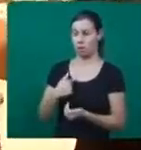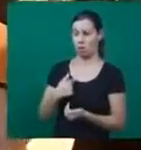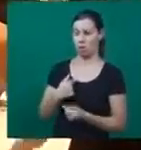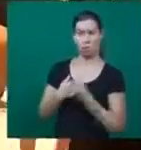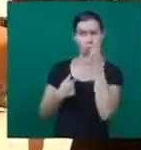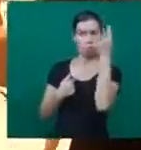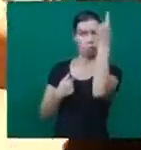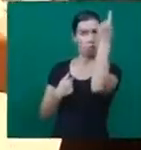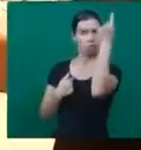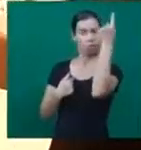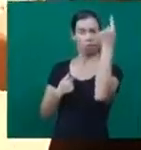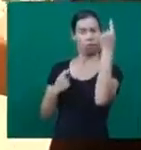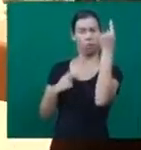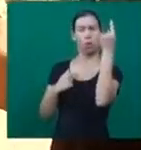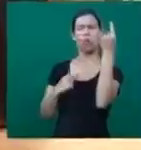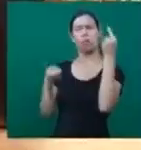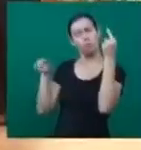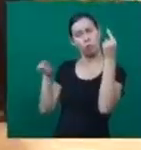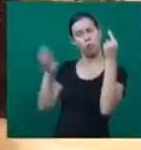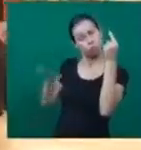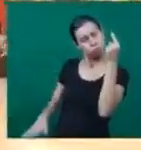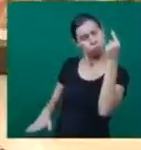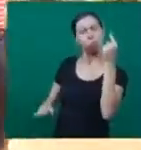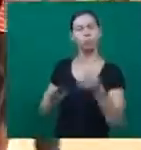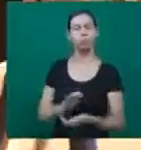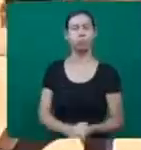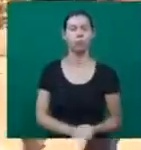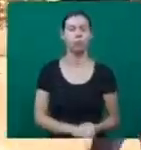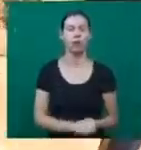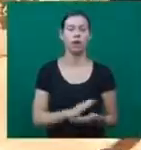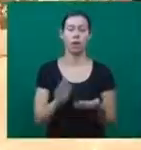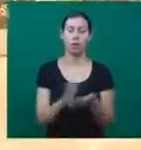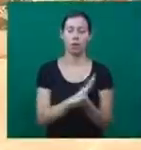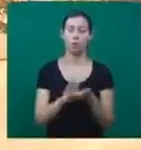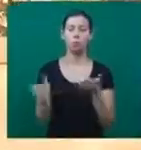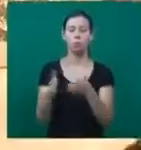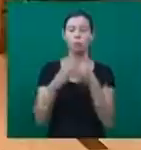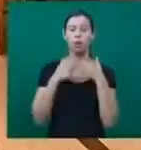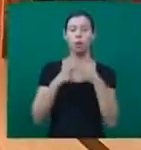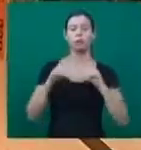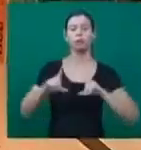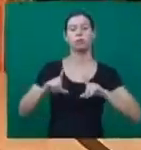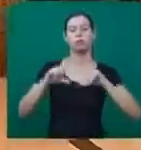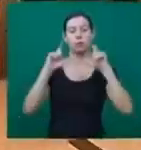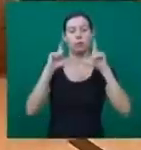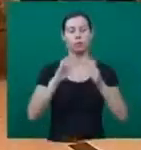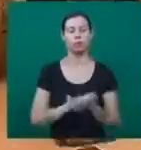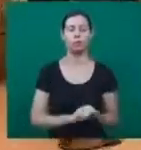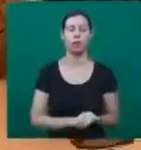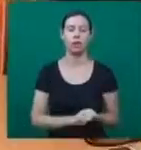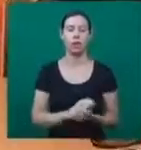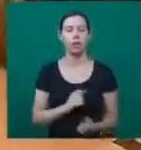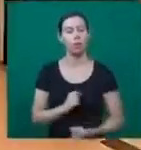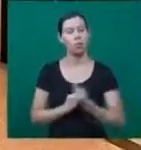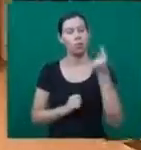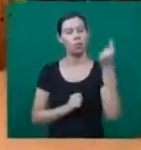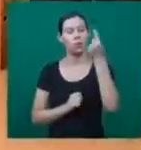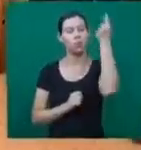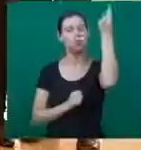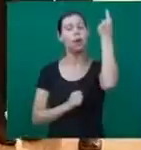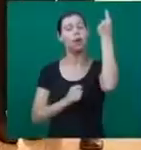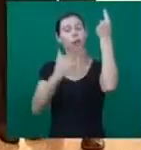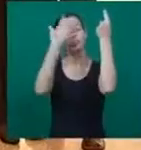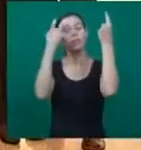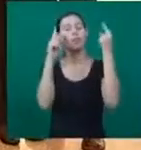meu mundo eu sou normal, você que é pequenininha. Alguns ainda pedem para tirar fotos. A altura faz de Fernandinho uma